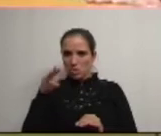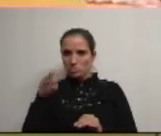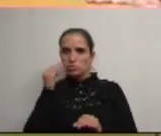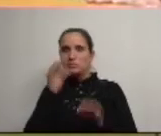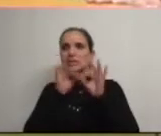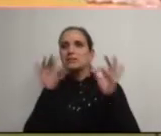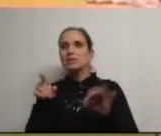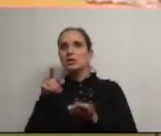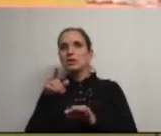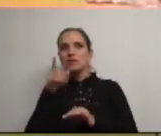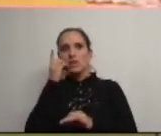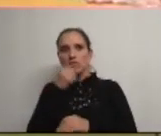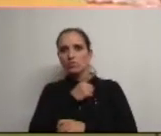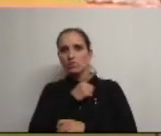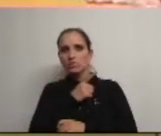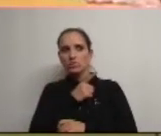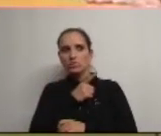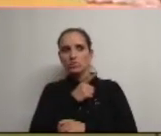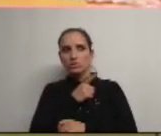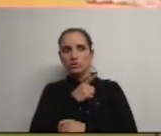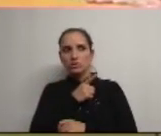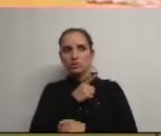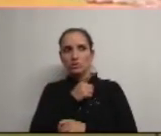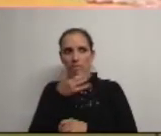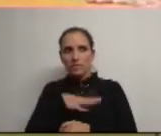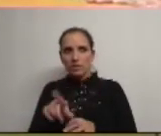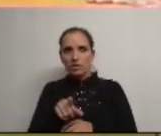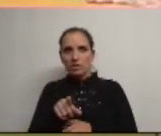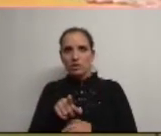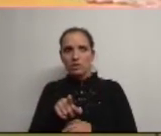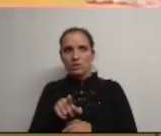queriam de 14 milhões como o Dílhavo é isso que os senhores queriam